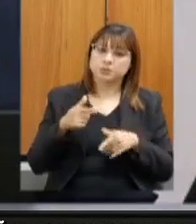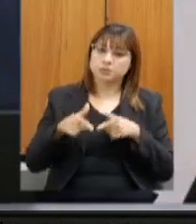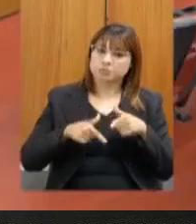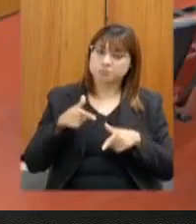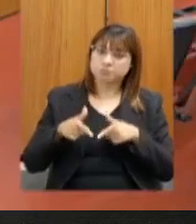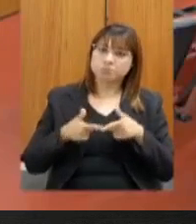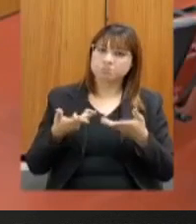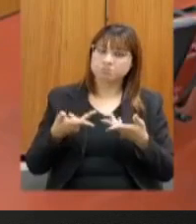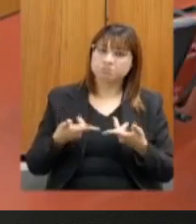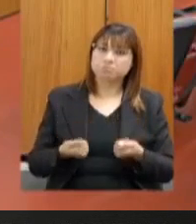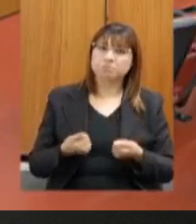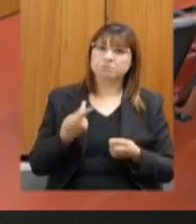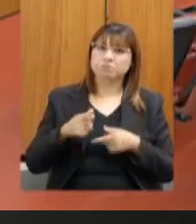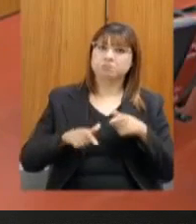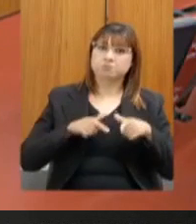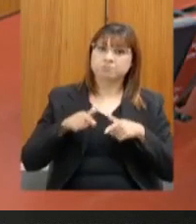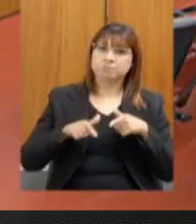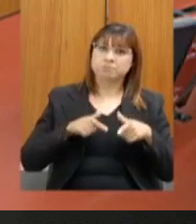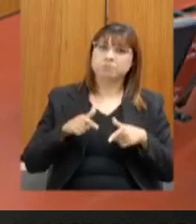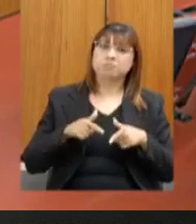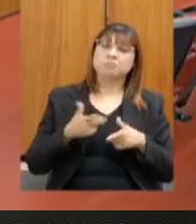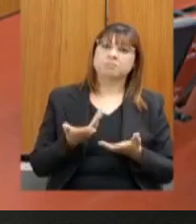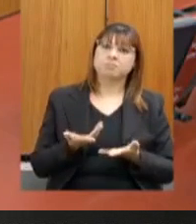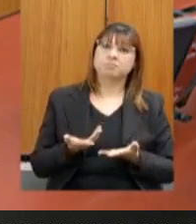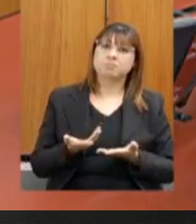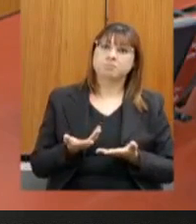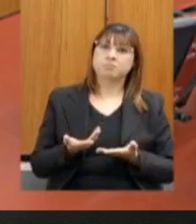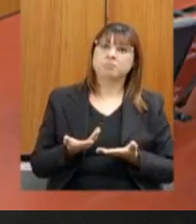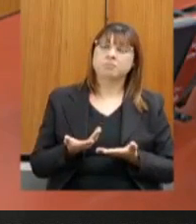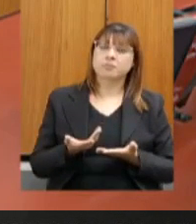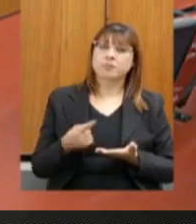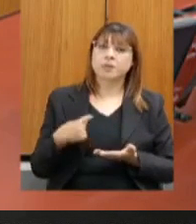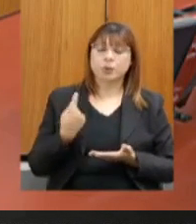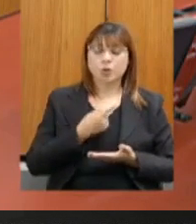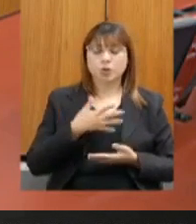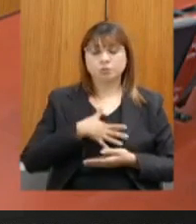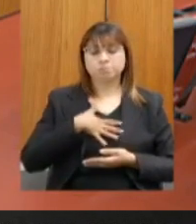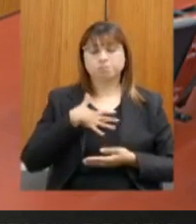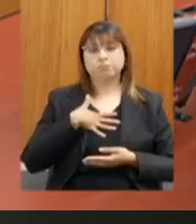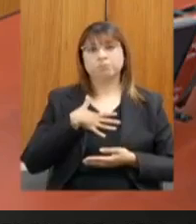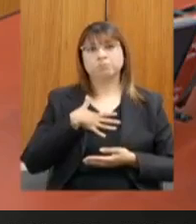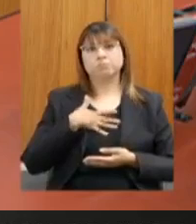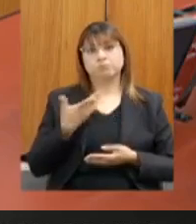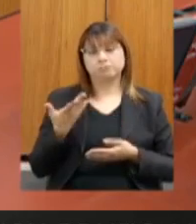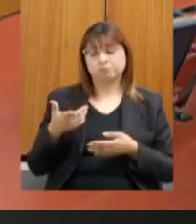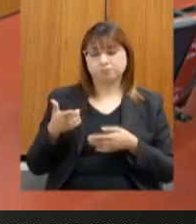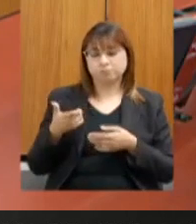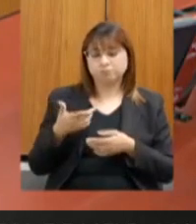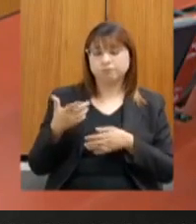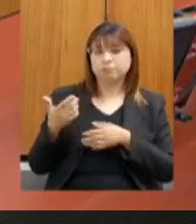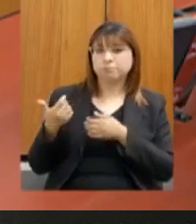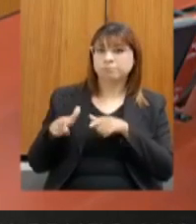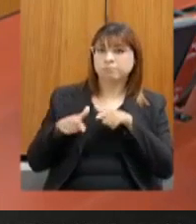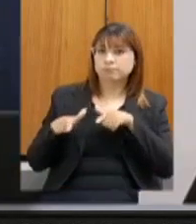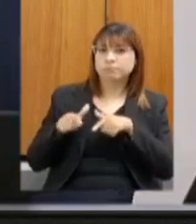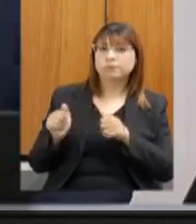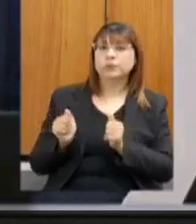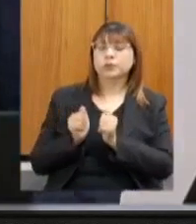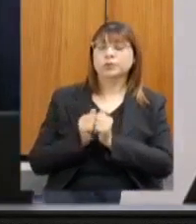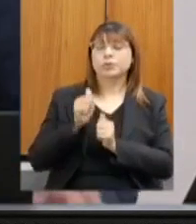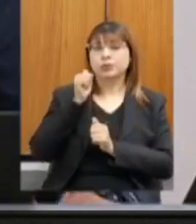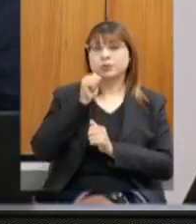forma correta com que vem conduzindo do seu mandato, para nós é um grande orgulho tê-la como colega e deputada